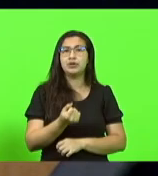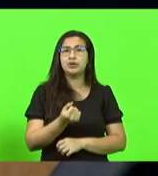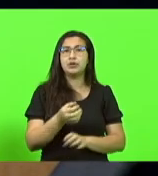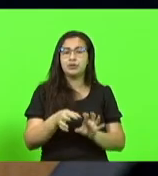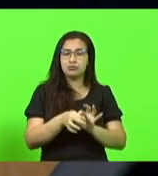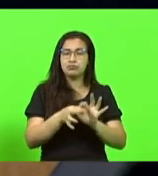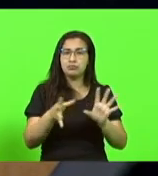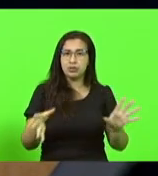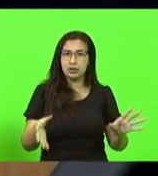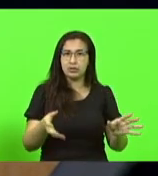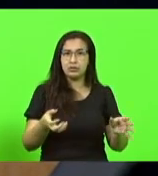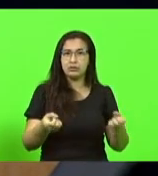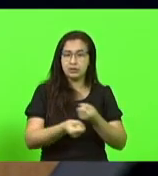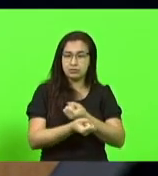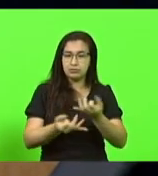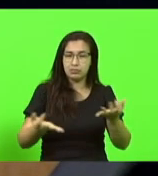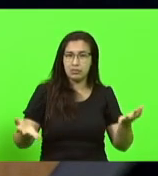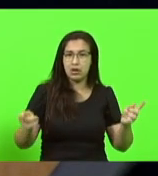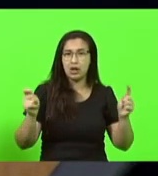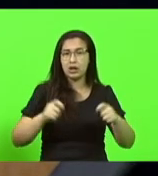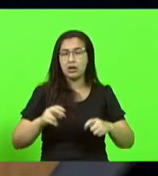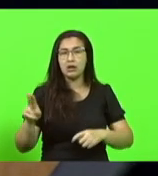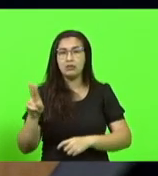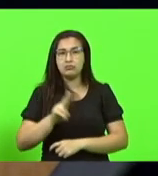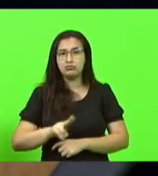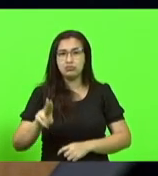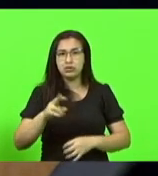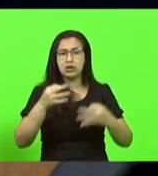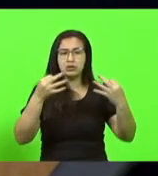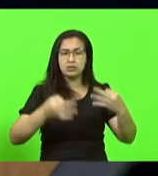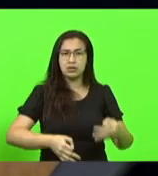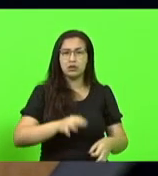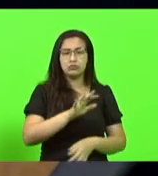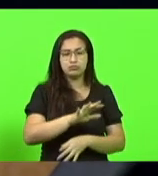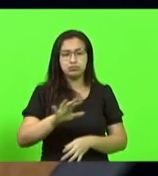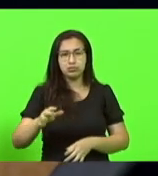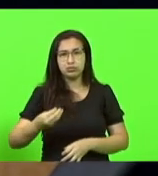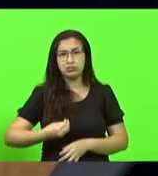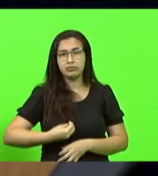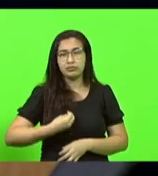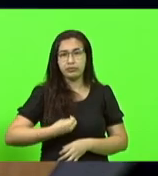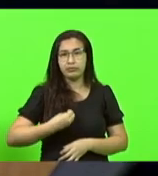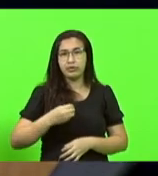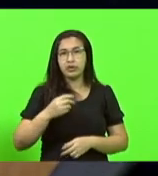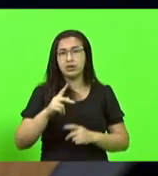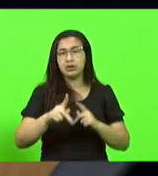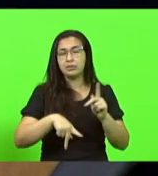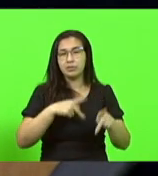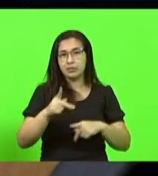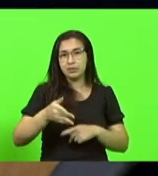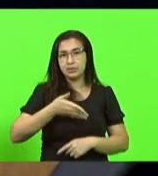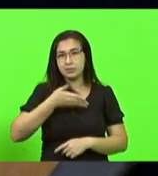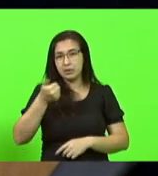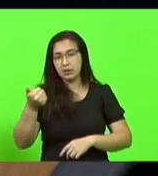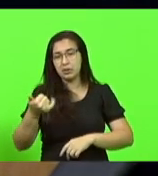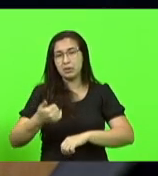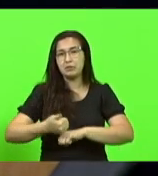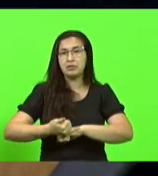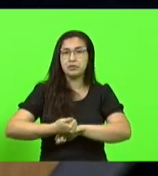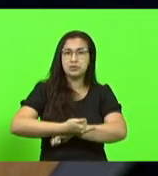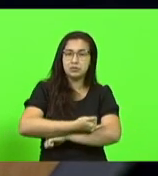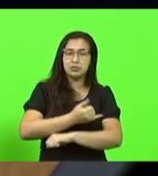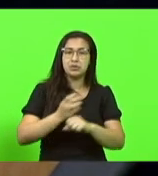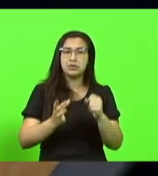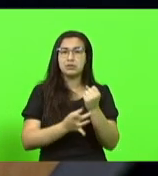na sua distribuição e na sua utilização para melhorar a vida dos catarinenses, melhorar a infraestrutura, segurança